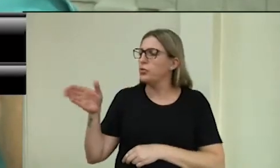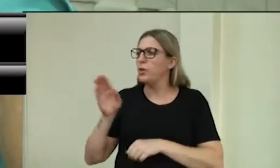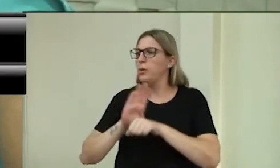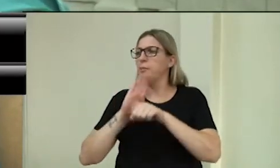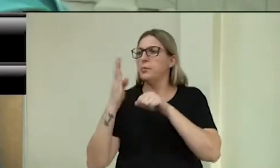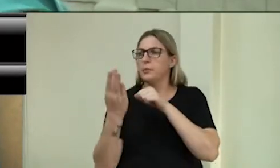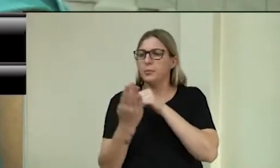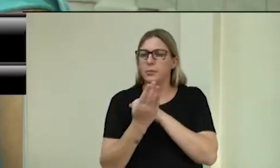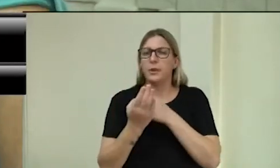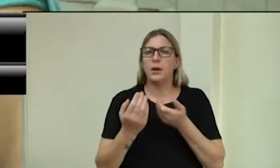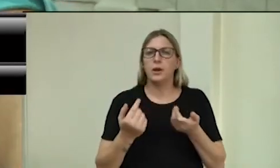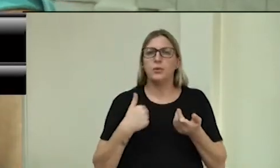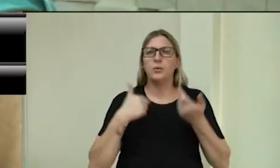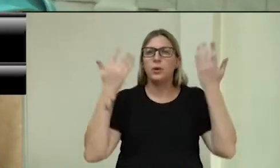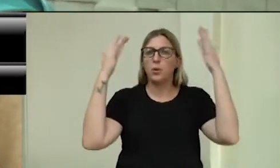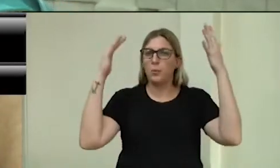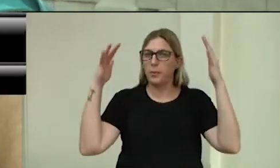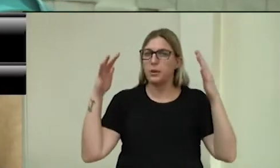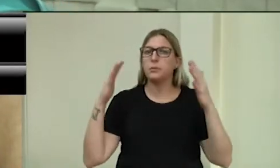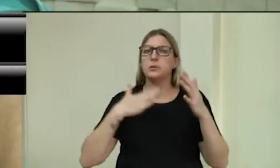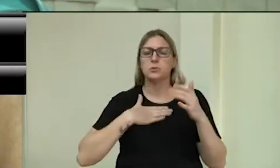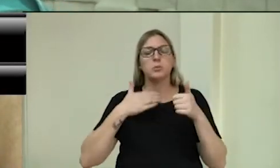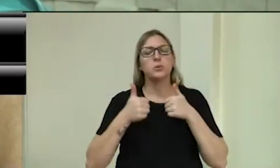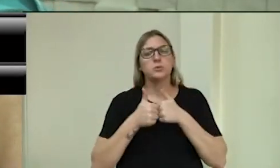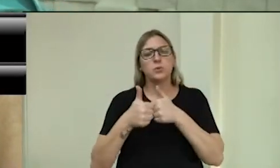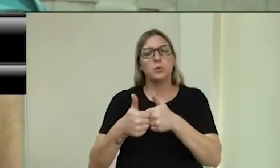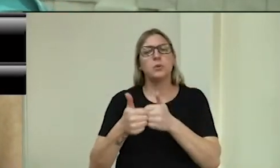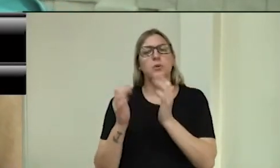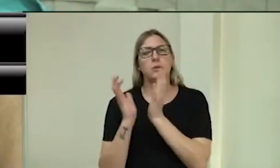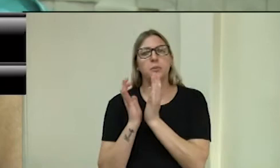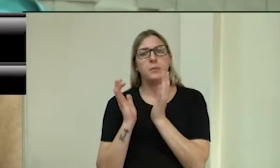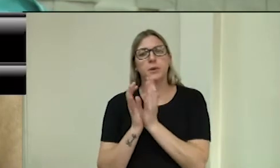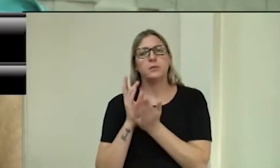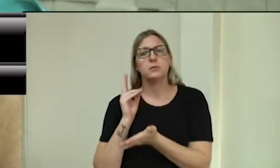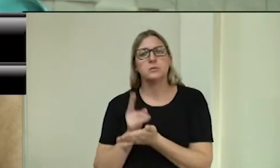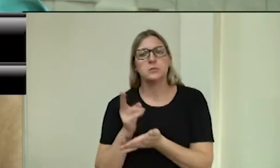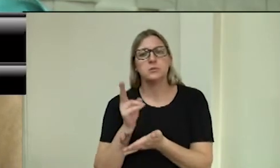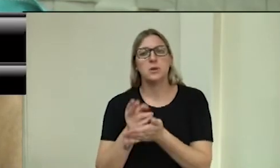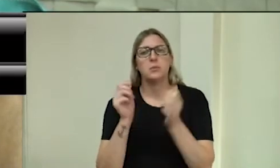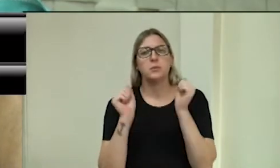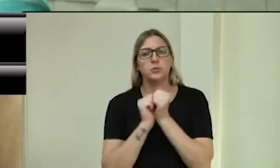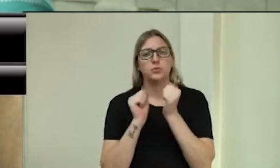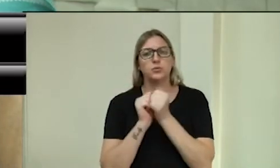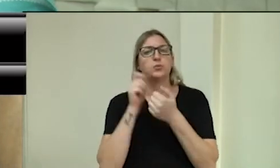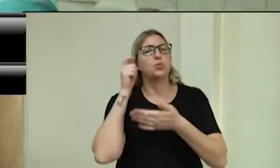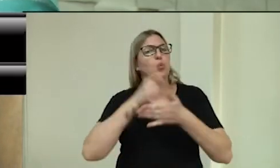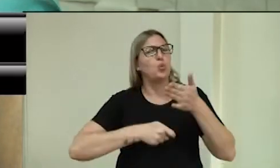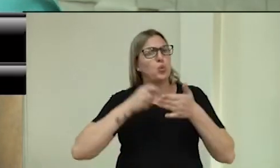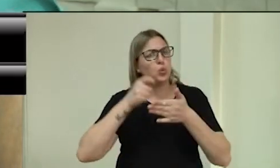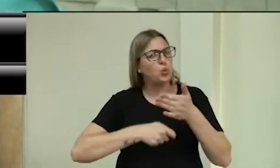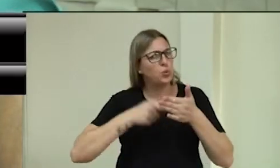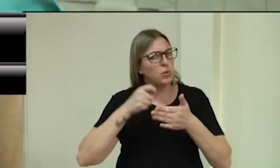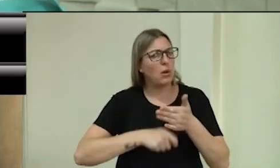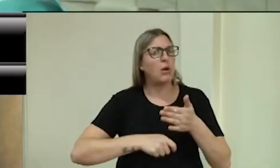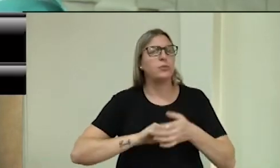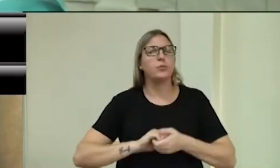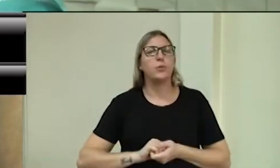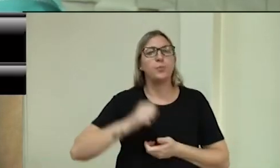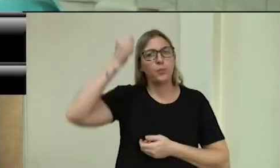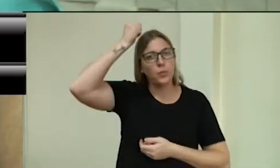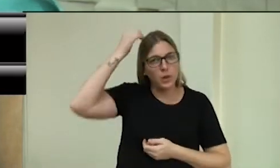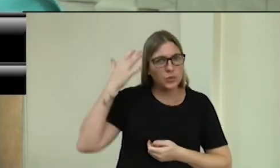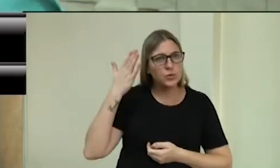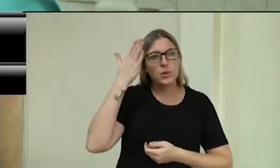parabéns, parabéns a todos os meus companheiros que sempre estão junto com nós, lutando e olhando. aí, o Nadir